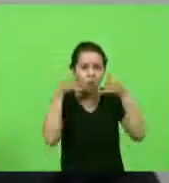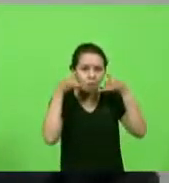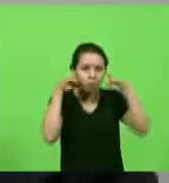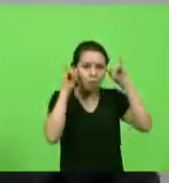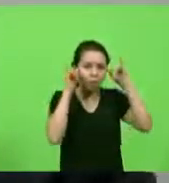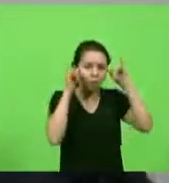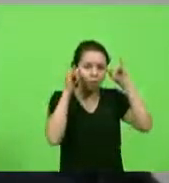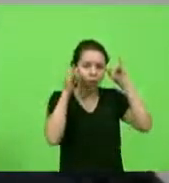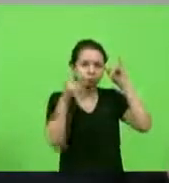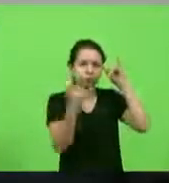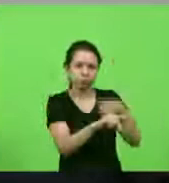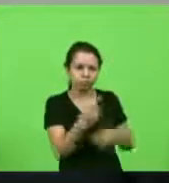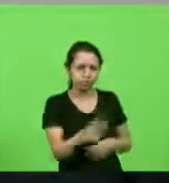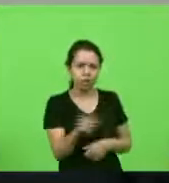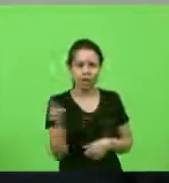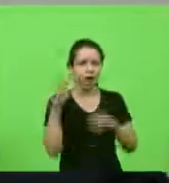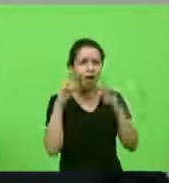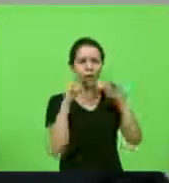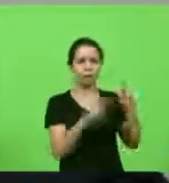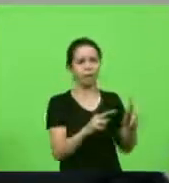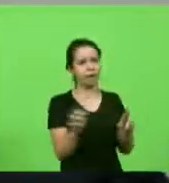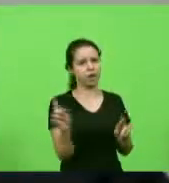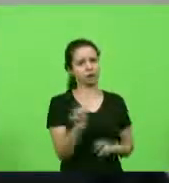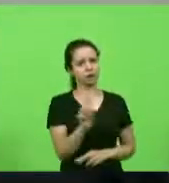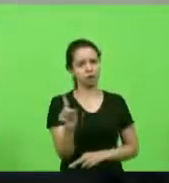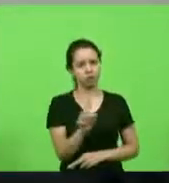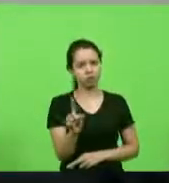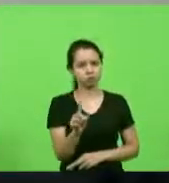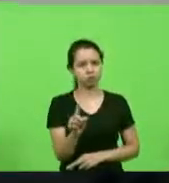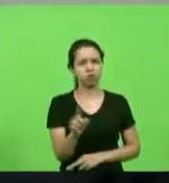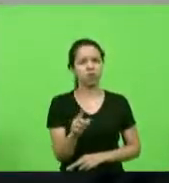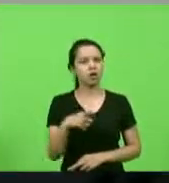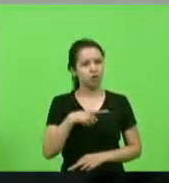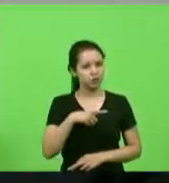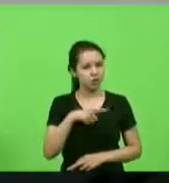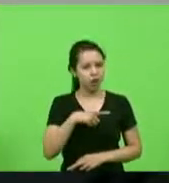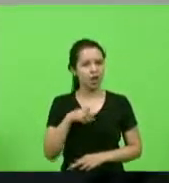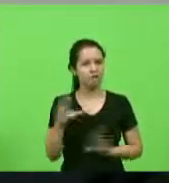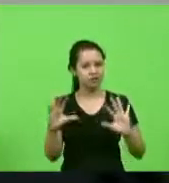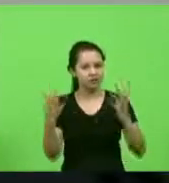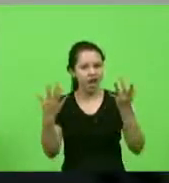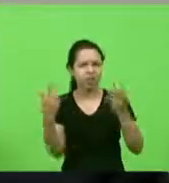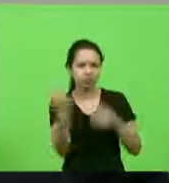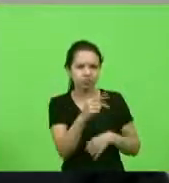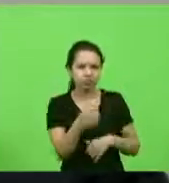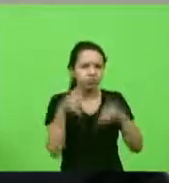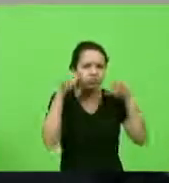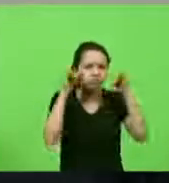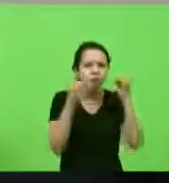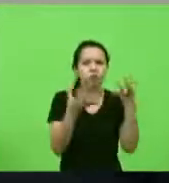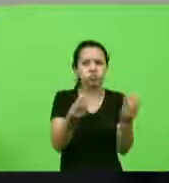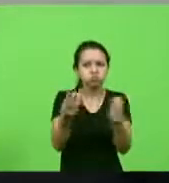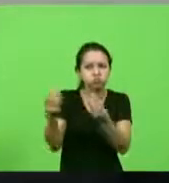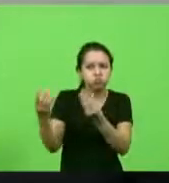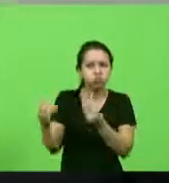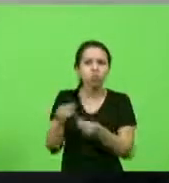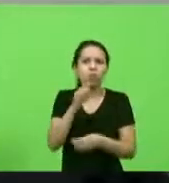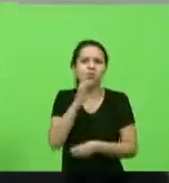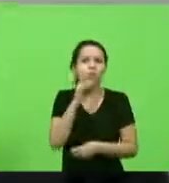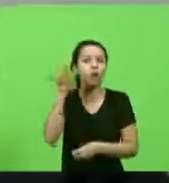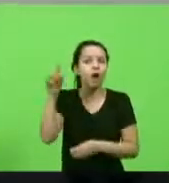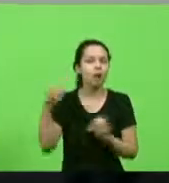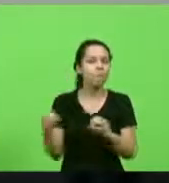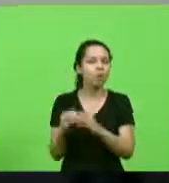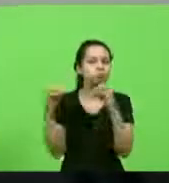nem o animal e nem a vida nós tivemos vários casos de farras do boi por exemplo lá em Bombinhas